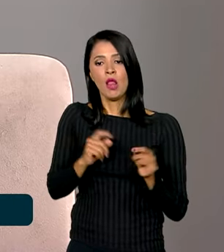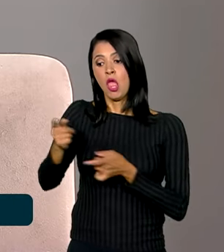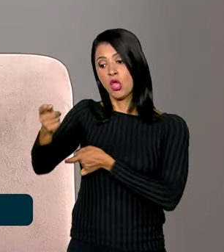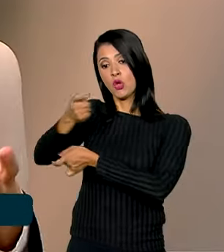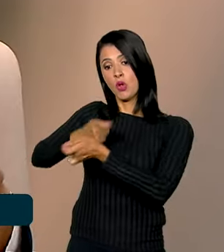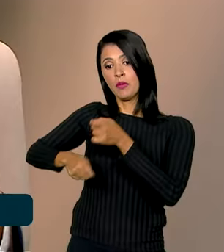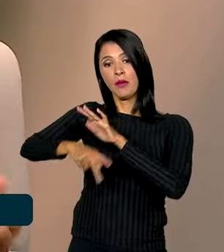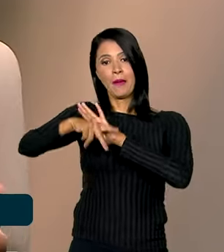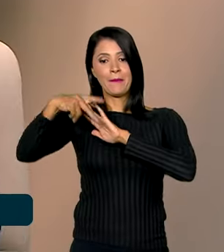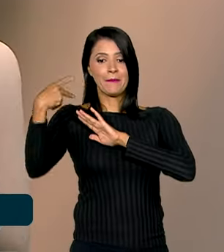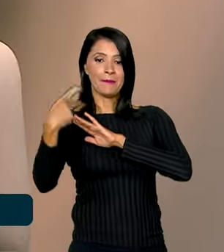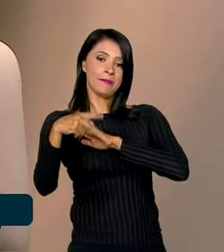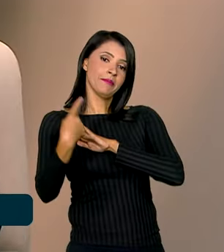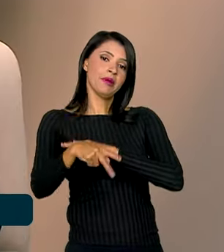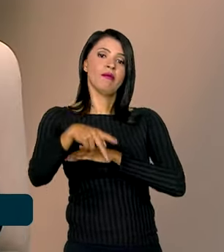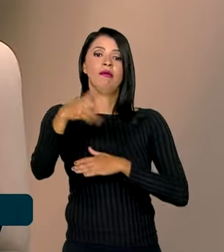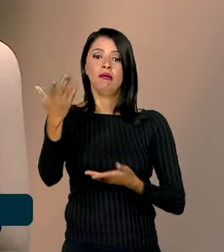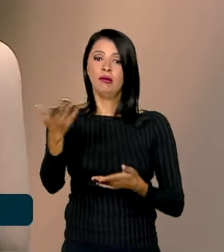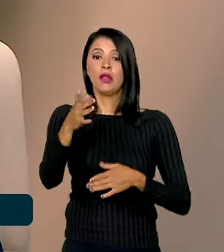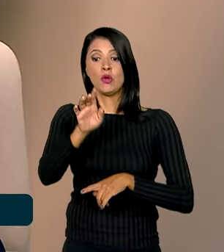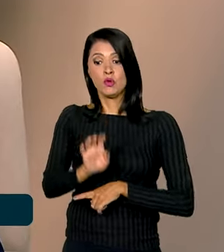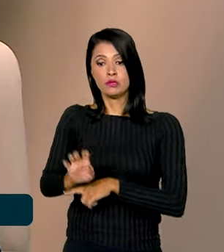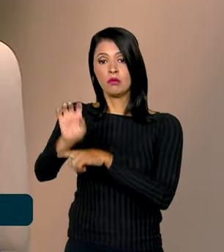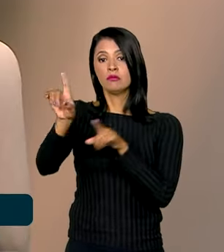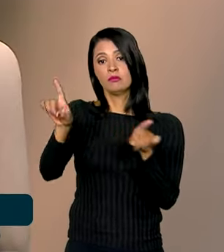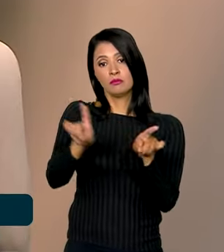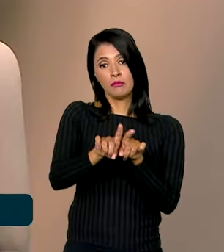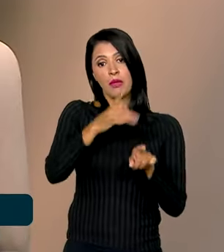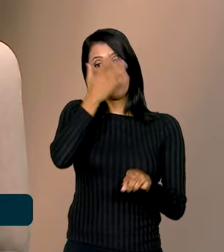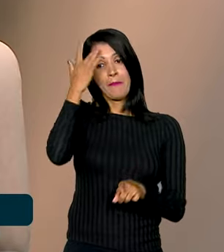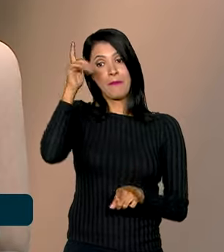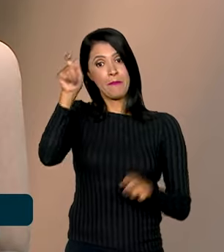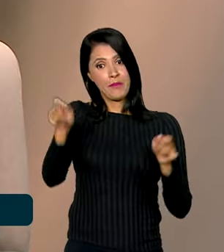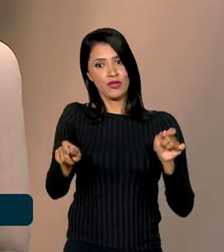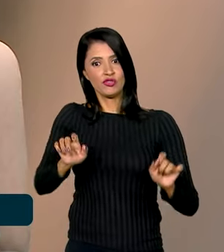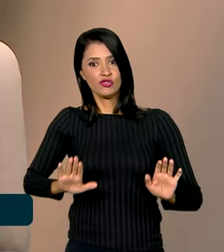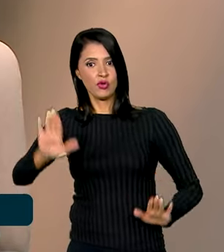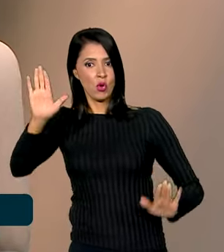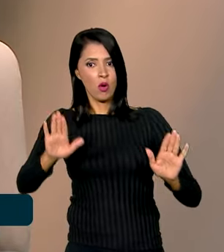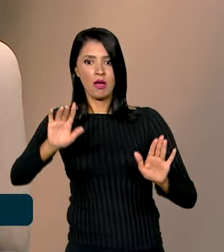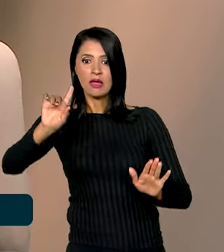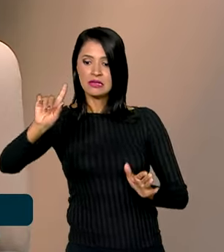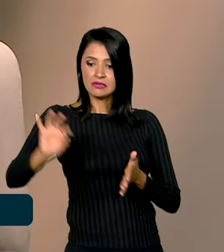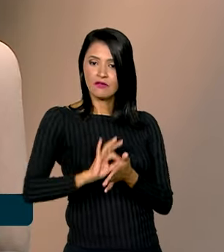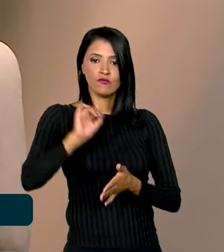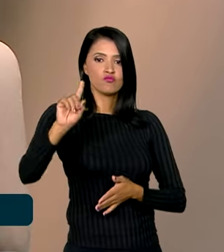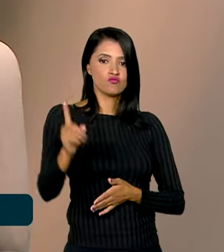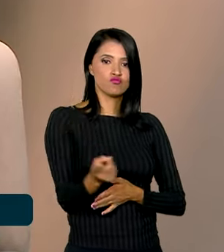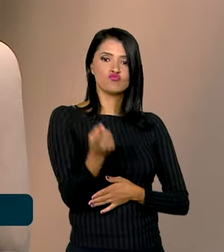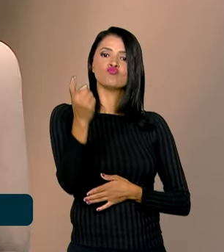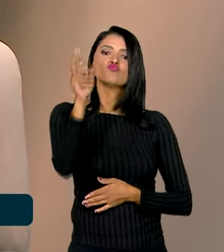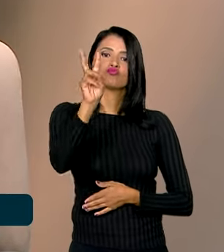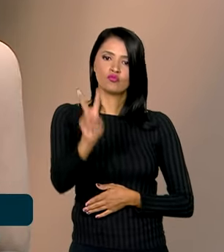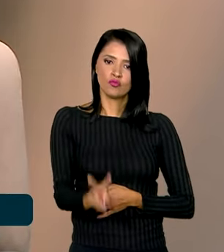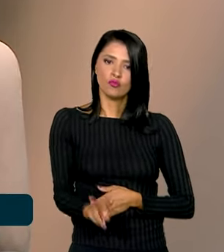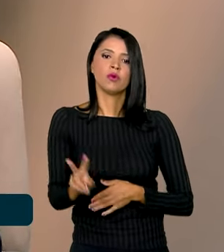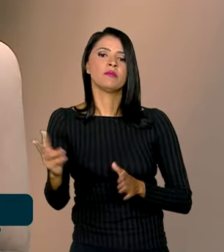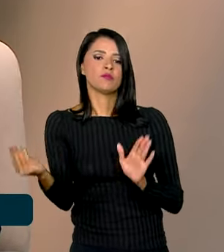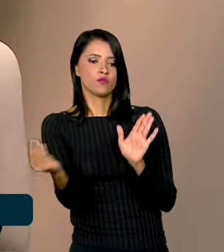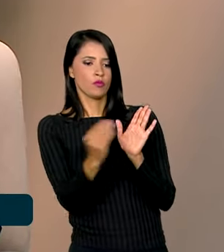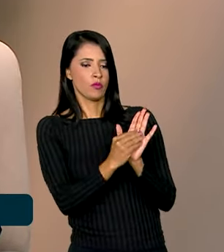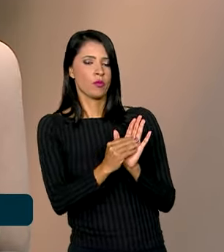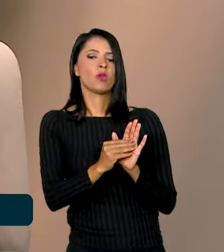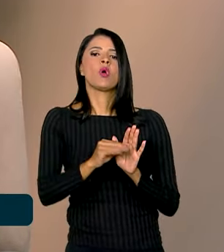para o estado, fazer reunificado e para o candidato, que também se inscreve uma única vez. A gente, inclusive, conseguiu colocar taxas que a gente considera bastante